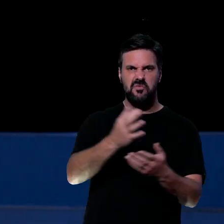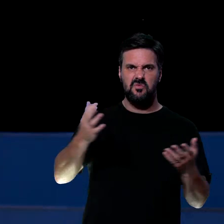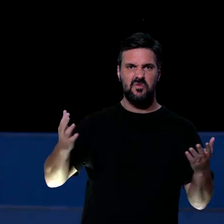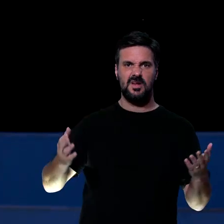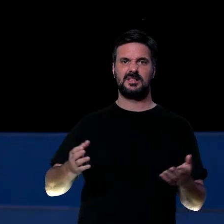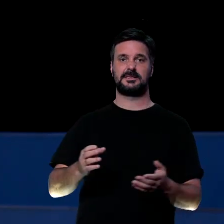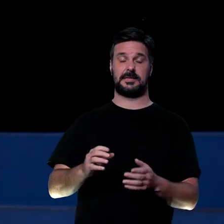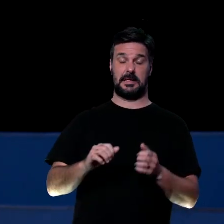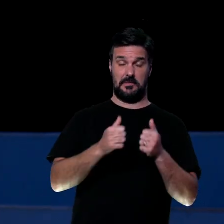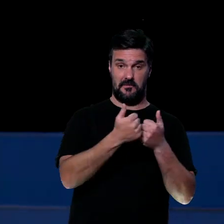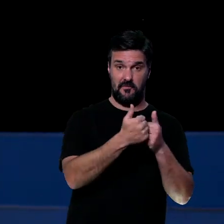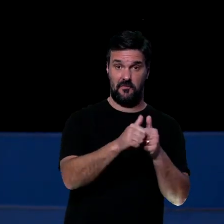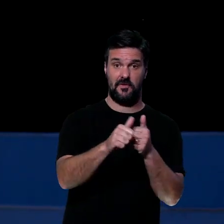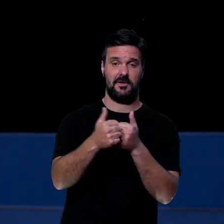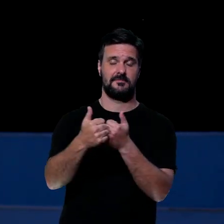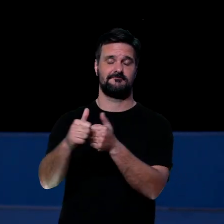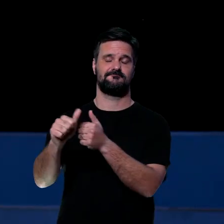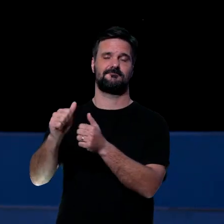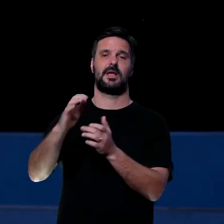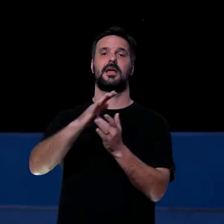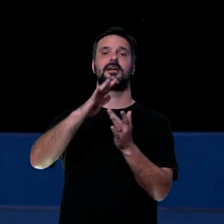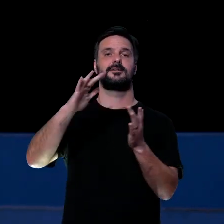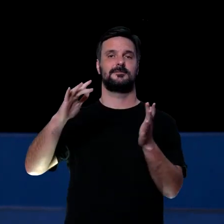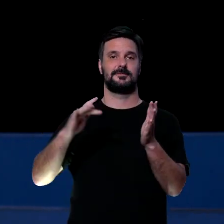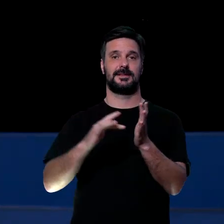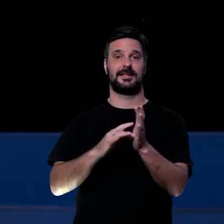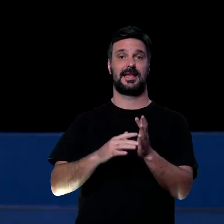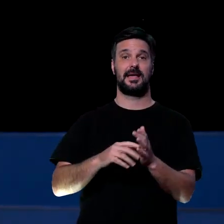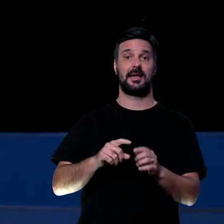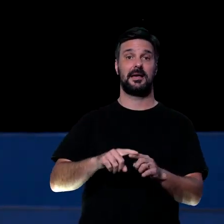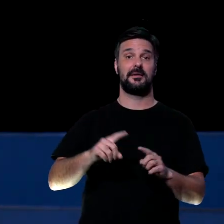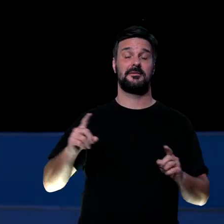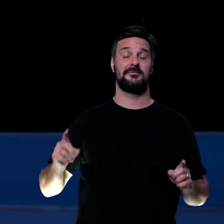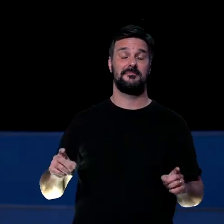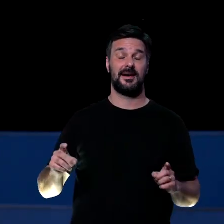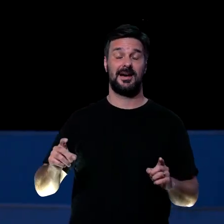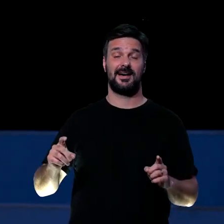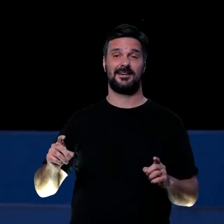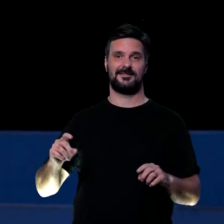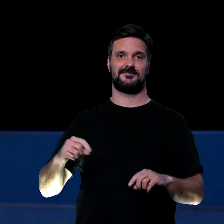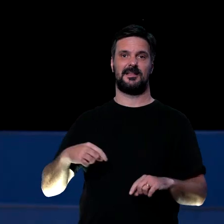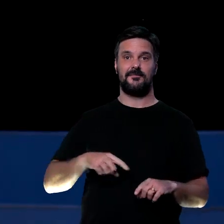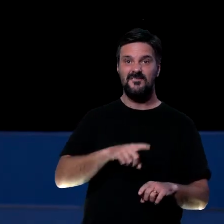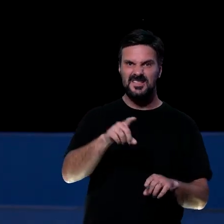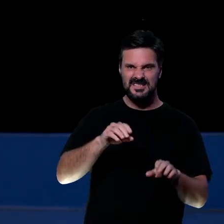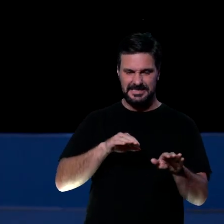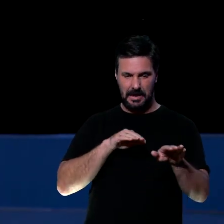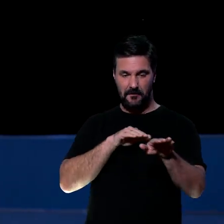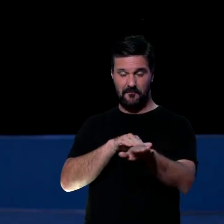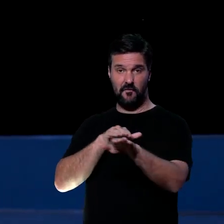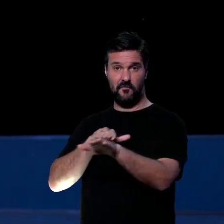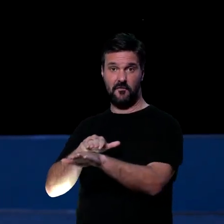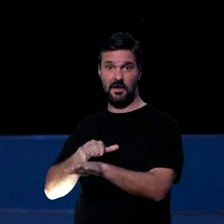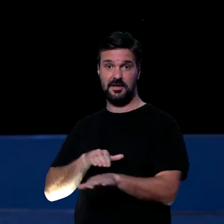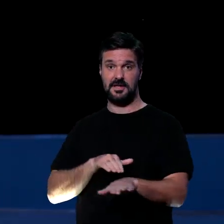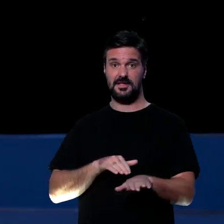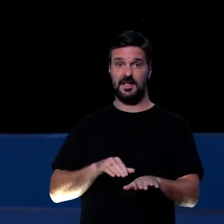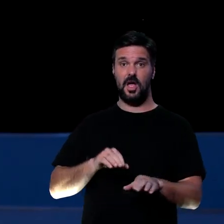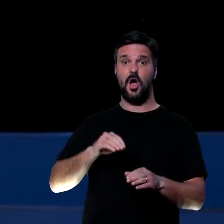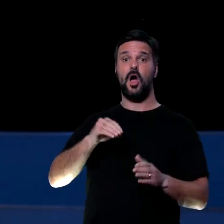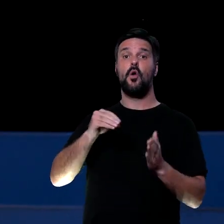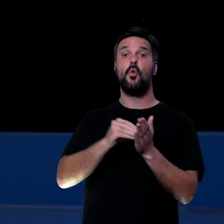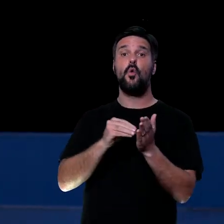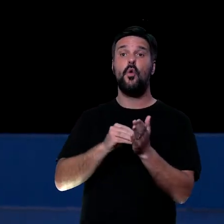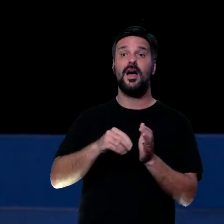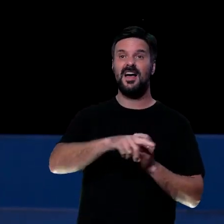Mas será que está demonstrando? Será que quando pegam a última vaga do estacionamento na tua frente, você consegue demonstrar amor?